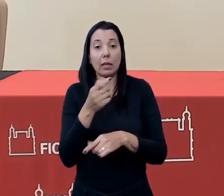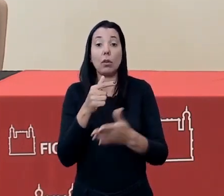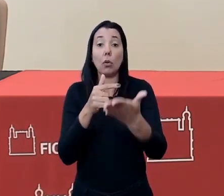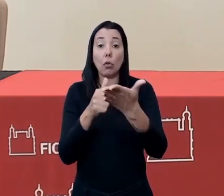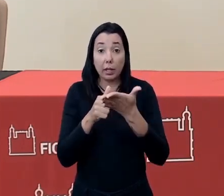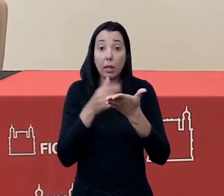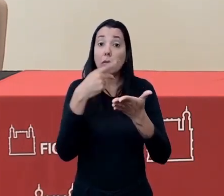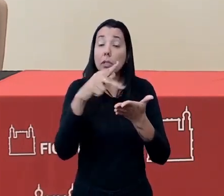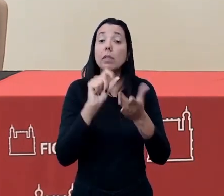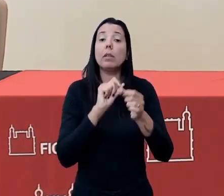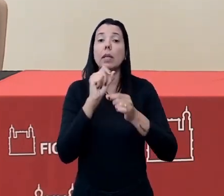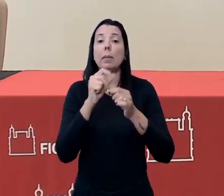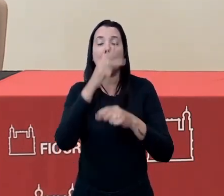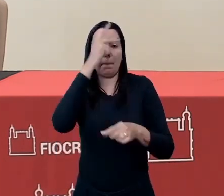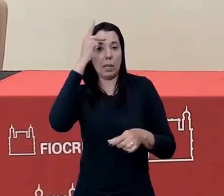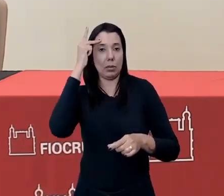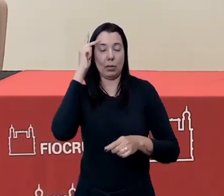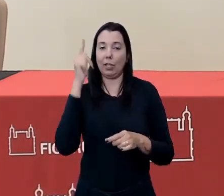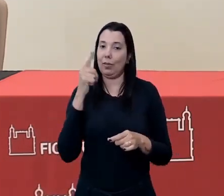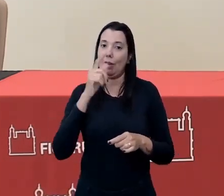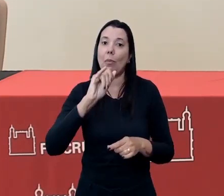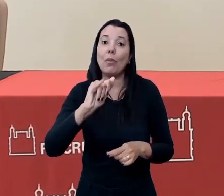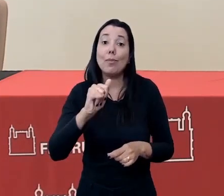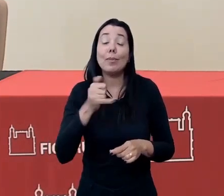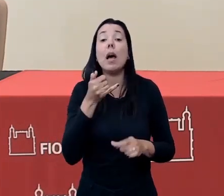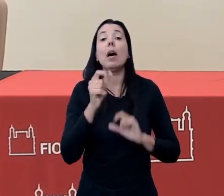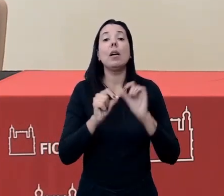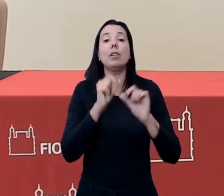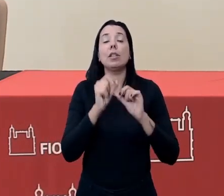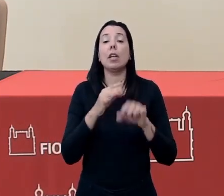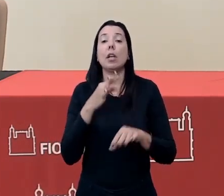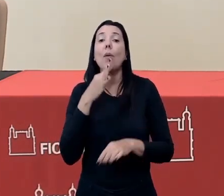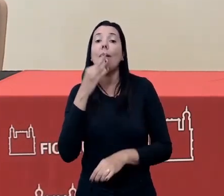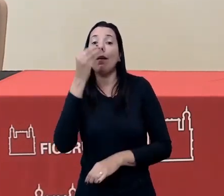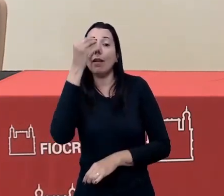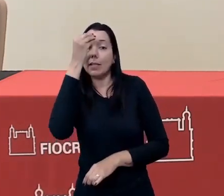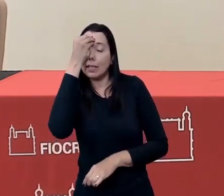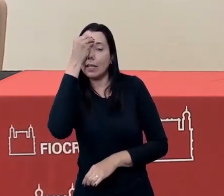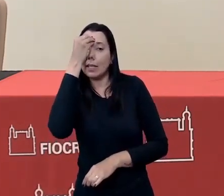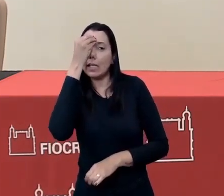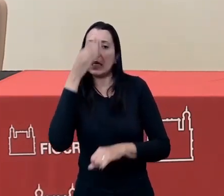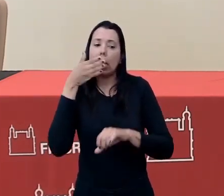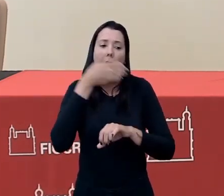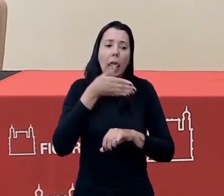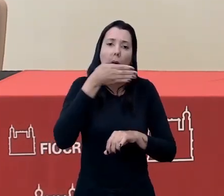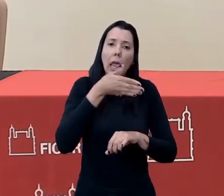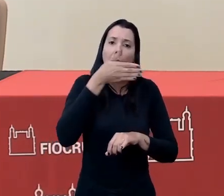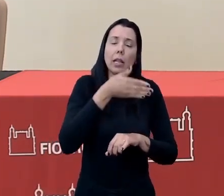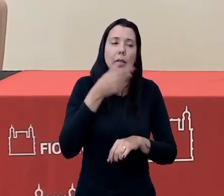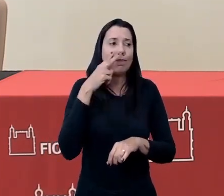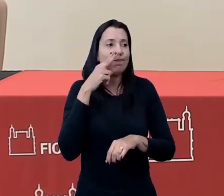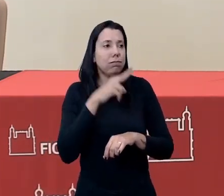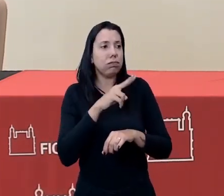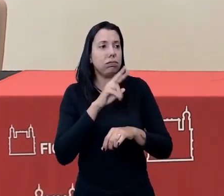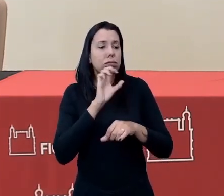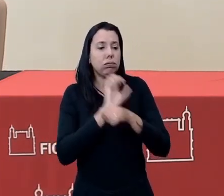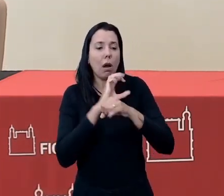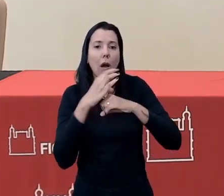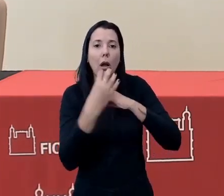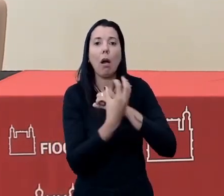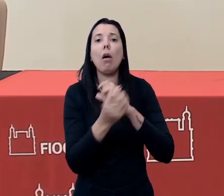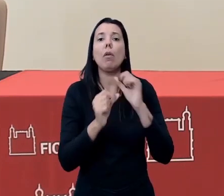vocês para quem ainda não teve a oportunidade de conhecer, que entrem no Observatório Covid-19,